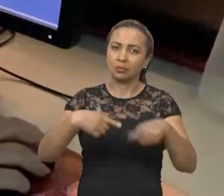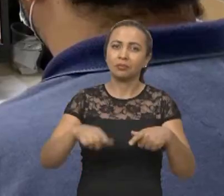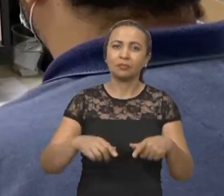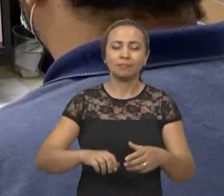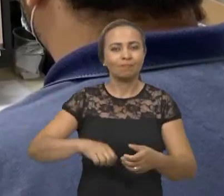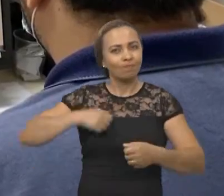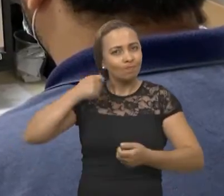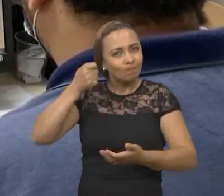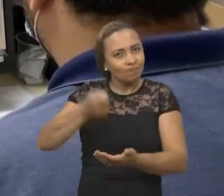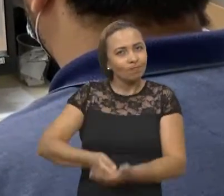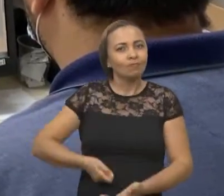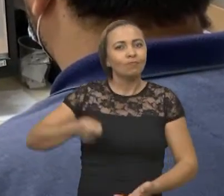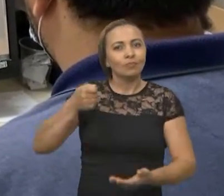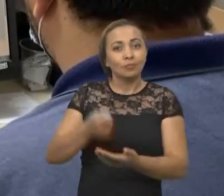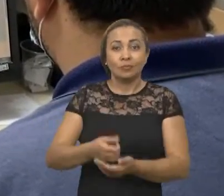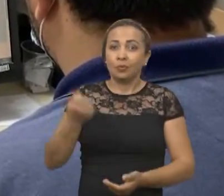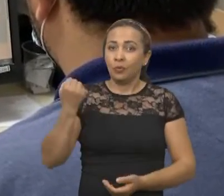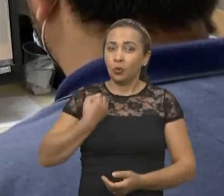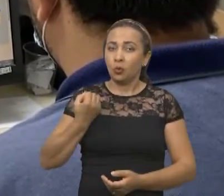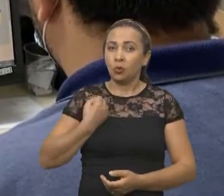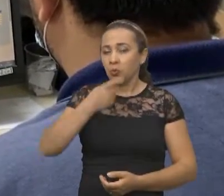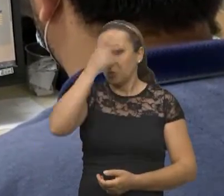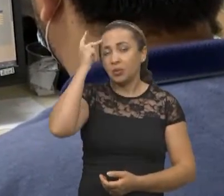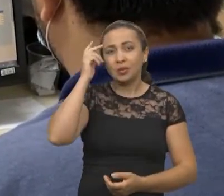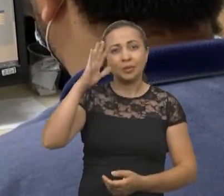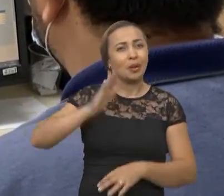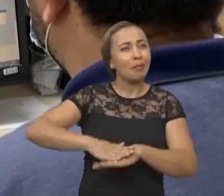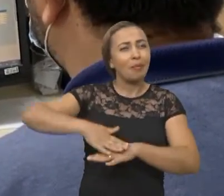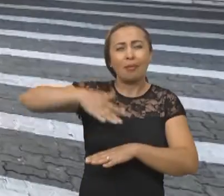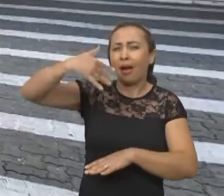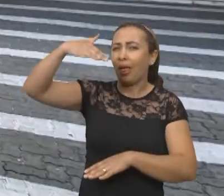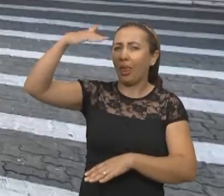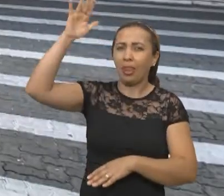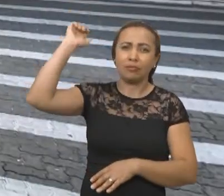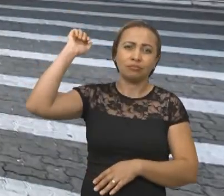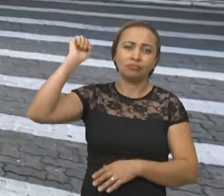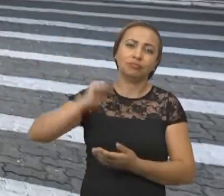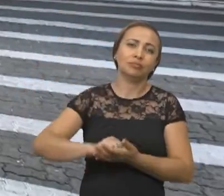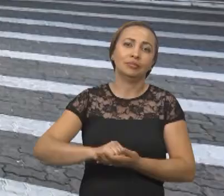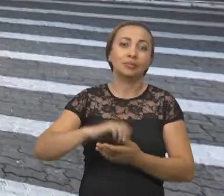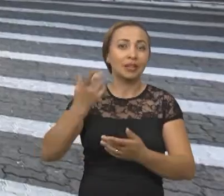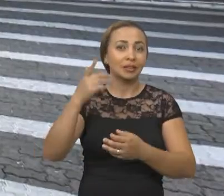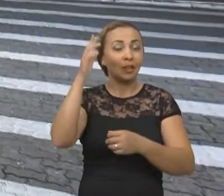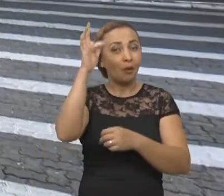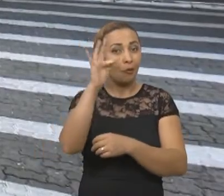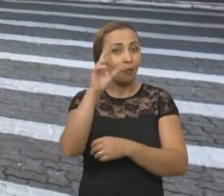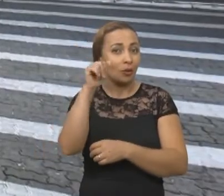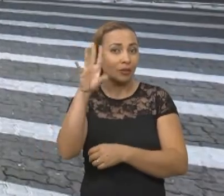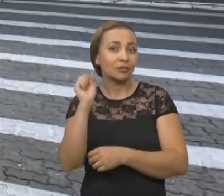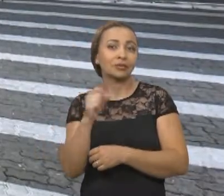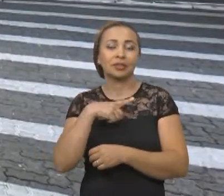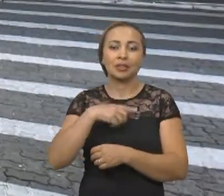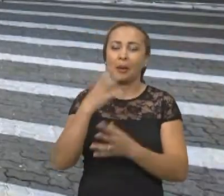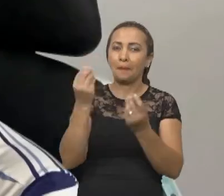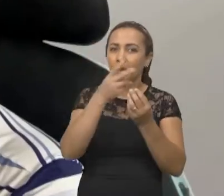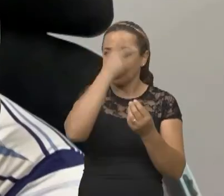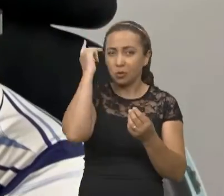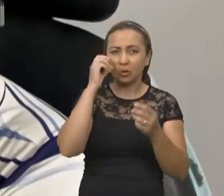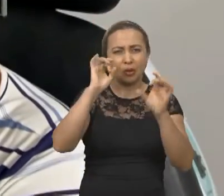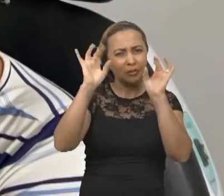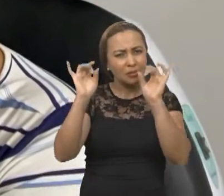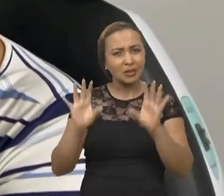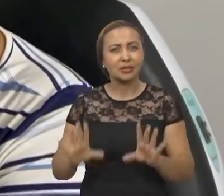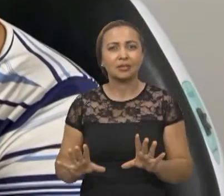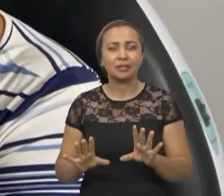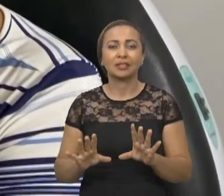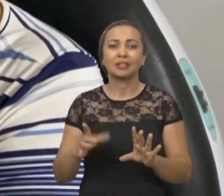ritmo intenso, com o número de pacientes muito superior ao normal. No Hospital Geral de Fortaleza, além dos casos atendidos em diversas